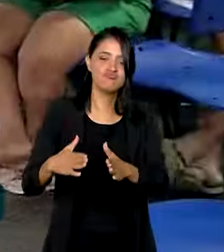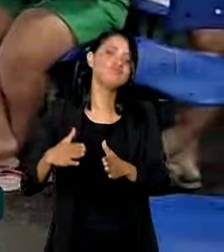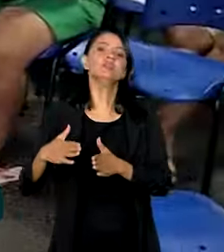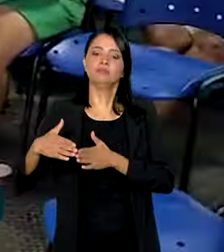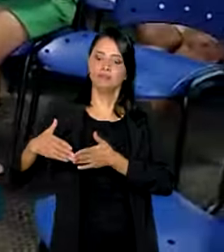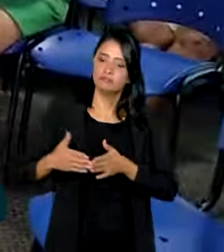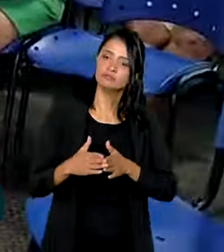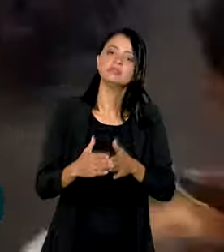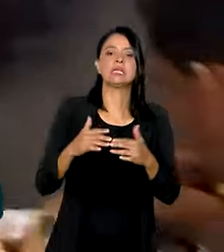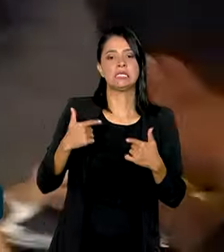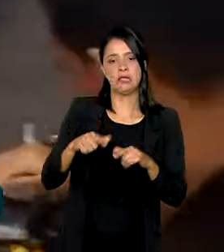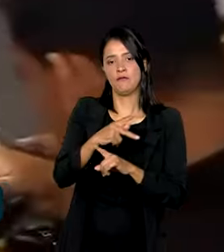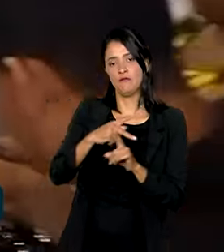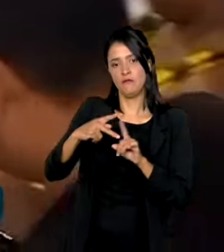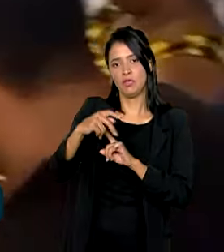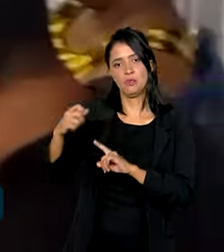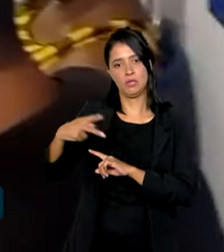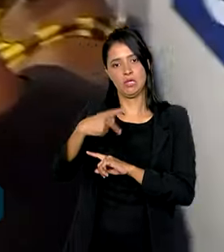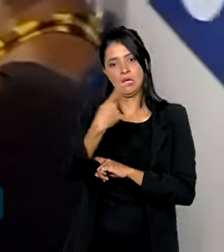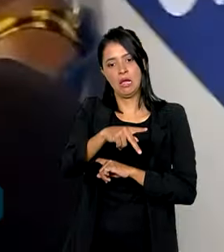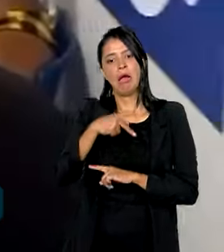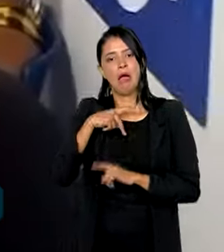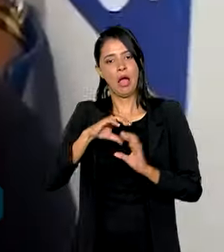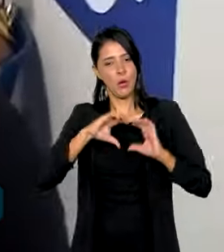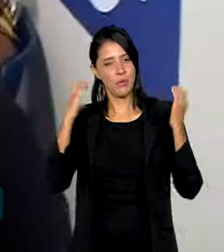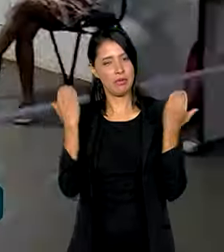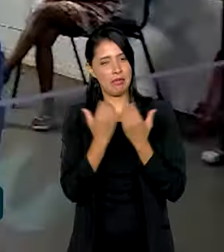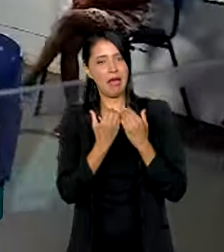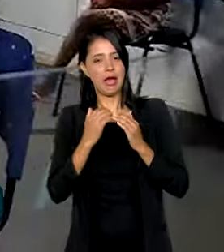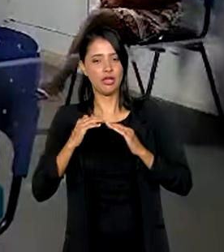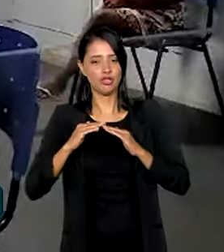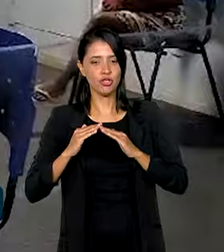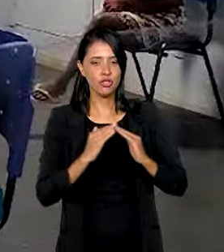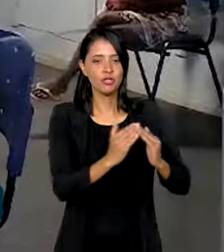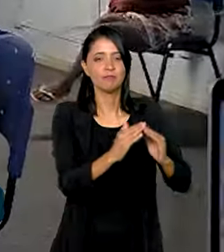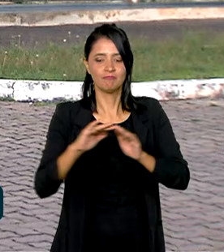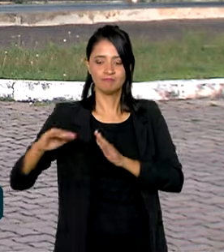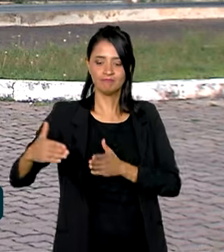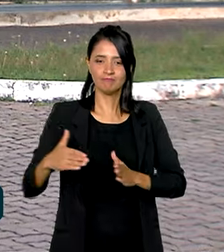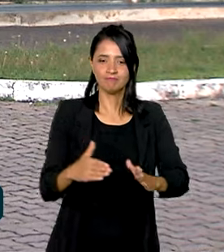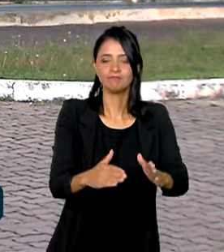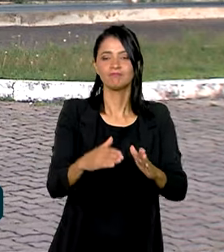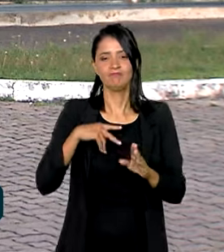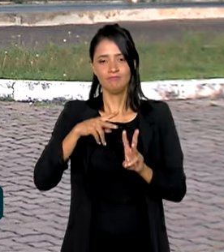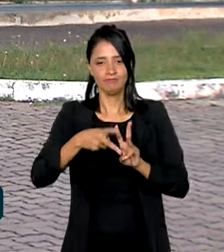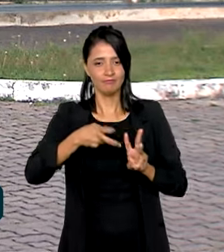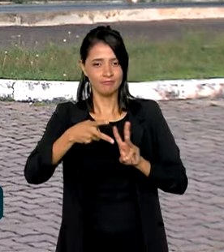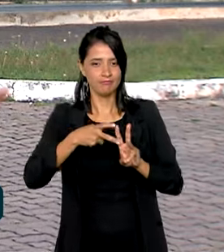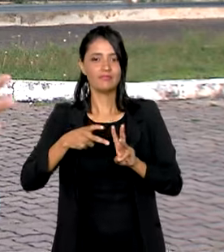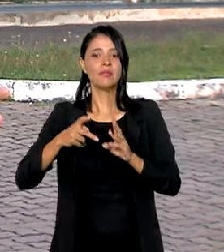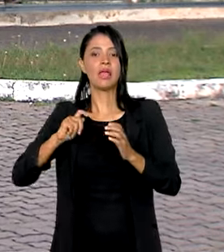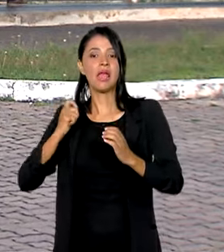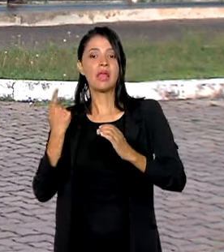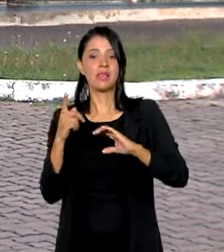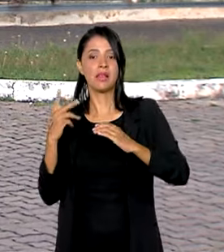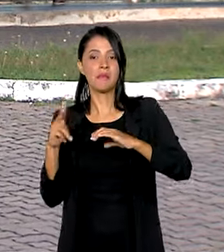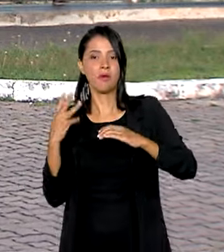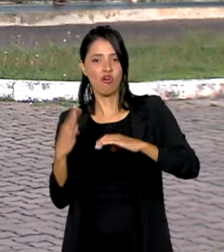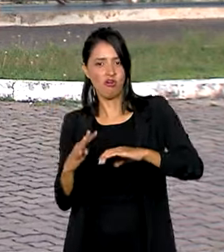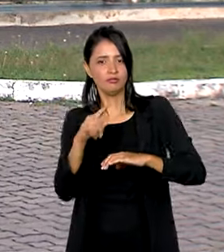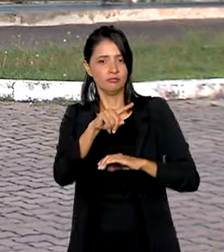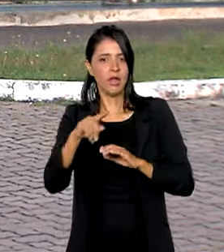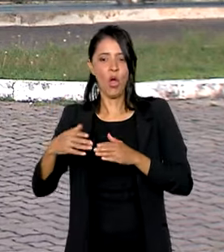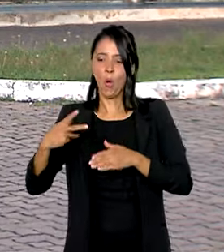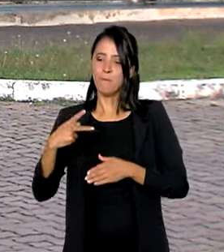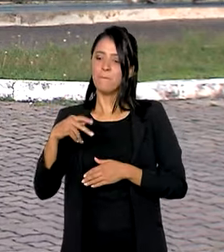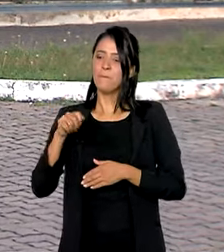previdenciários a comunidades ribeirinhas, indígenas e quilombolas. Os pré-vibarcos funcionam como uma